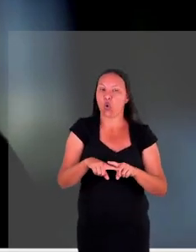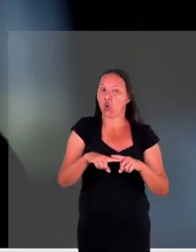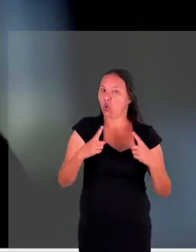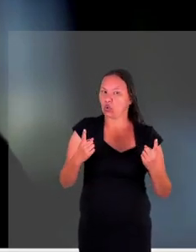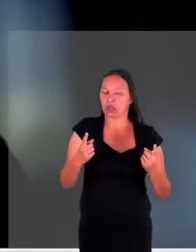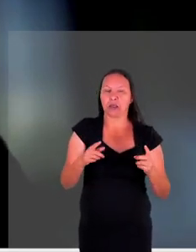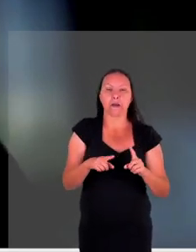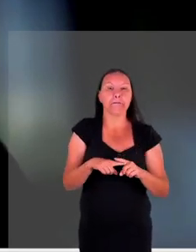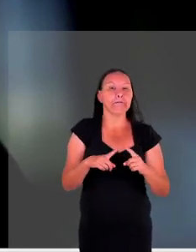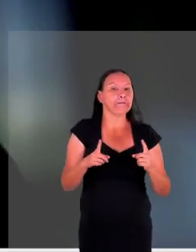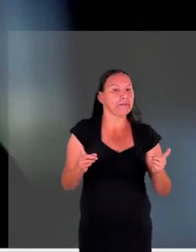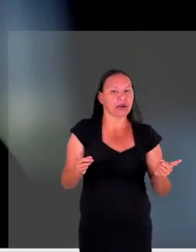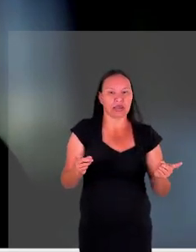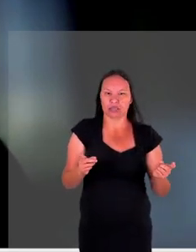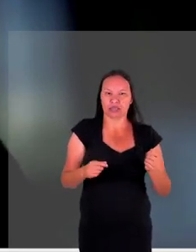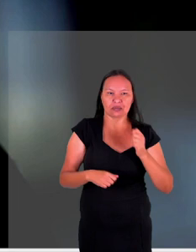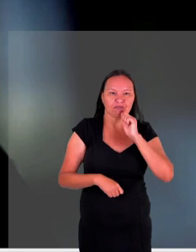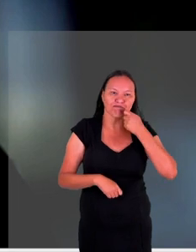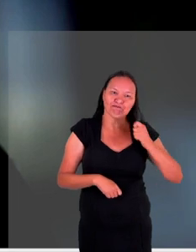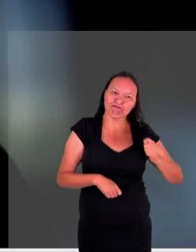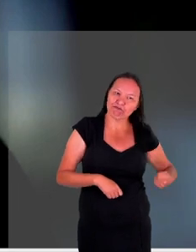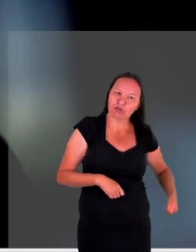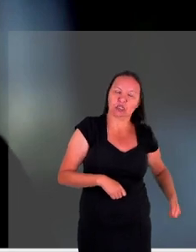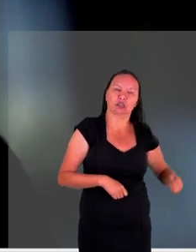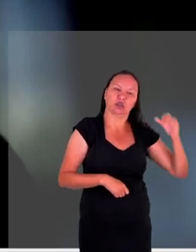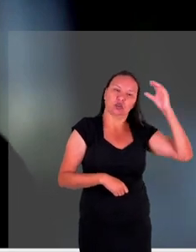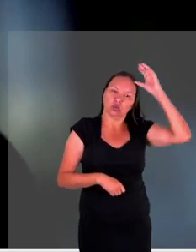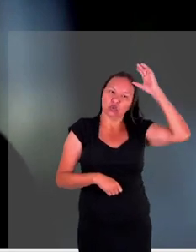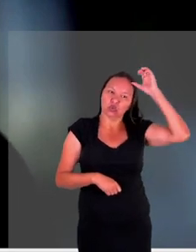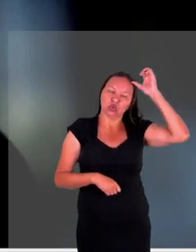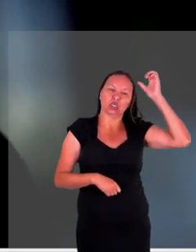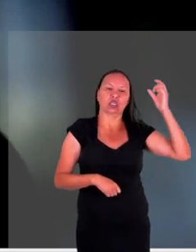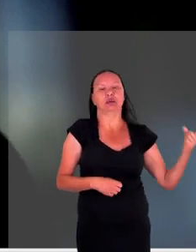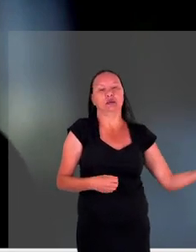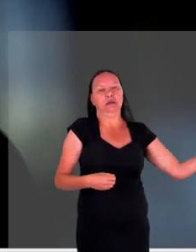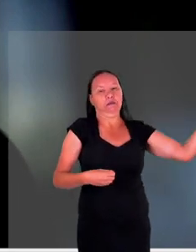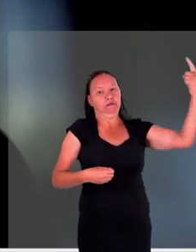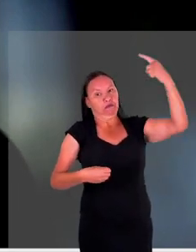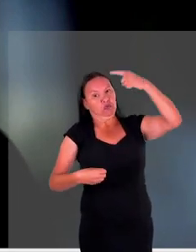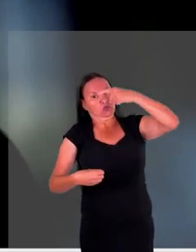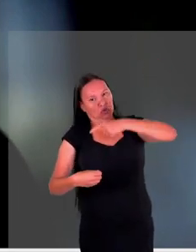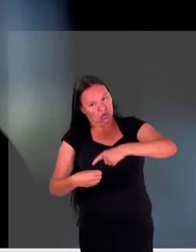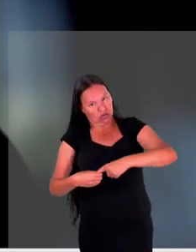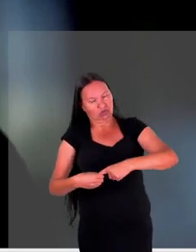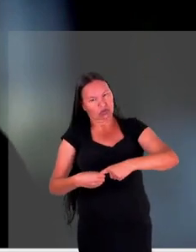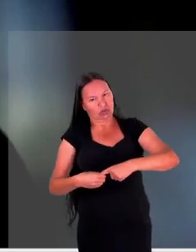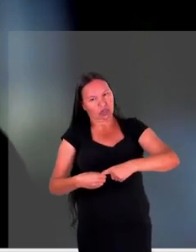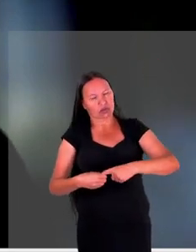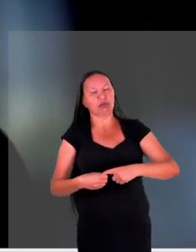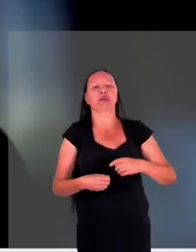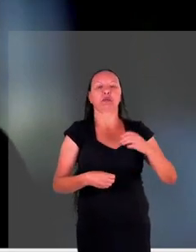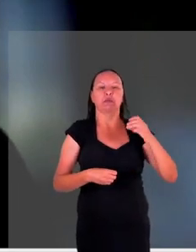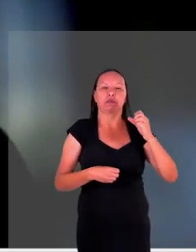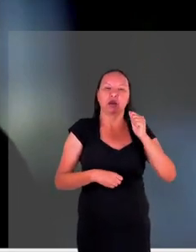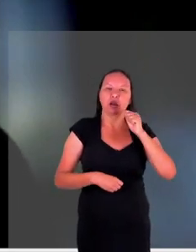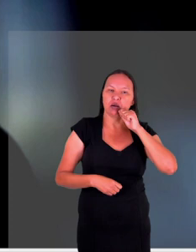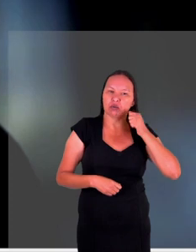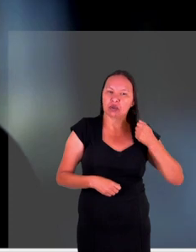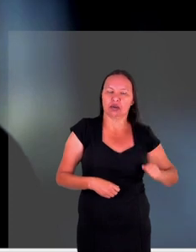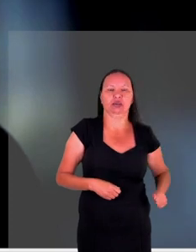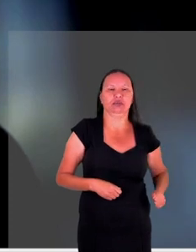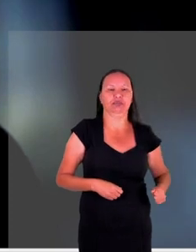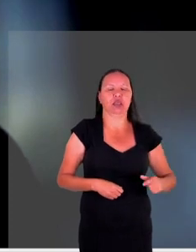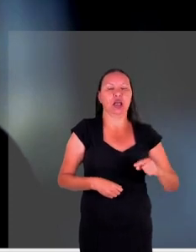mas lá da Turquia quando a situação se estabelecer é que eles vão ser retornados para a Ucrânia e aqui